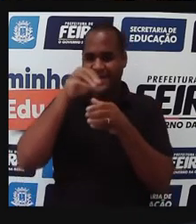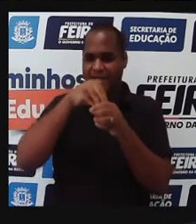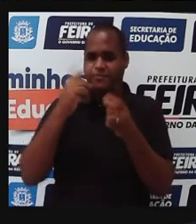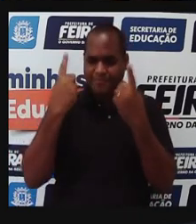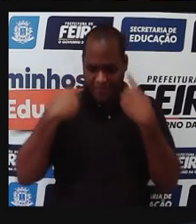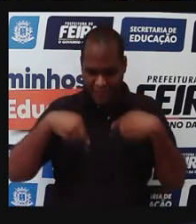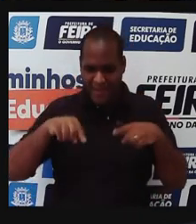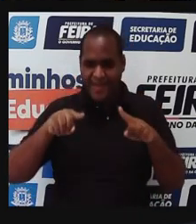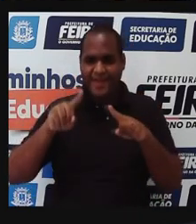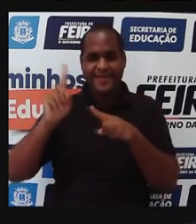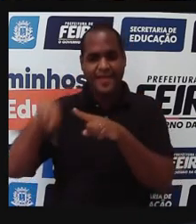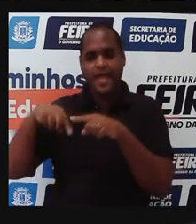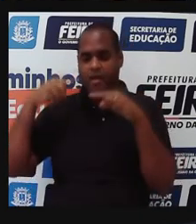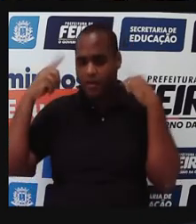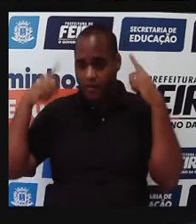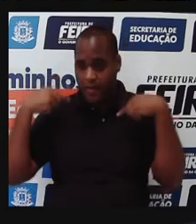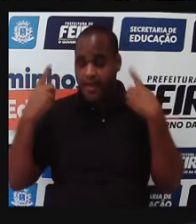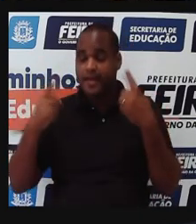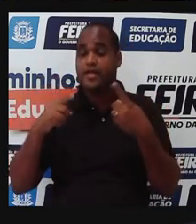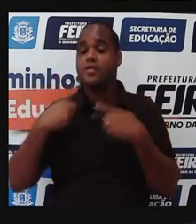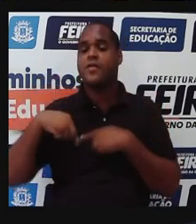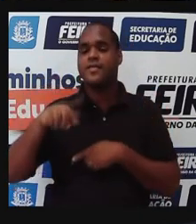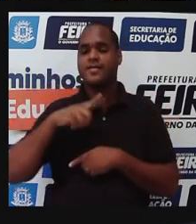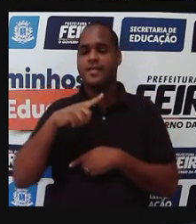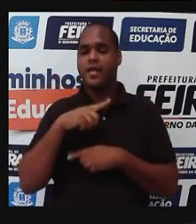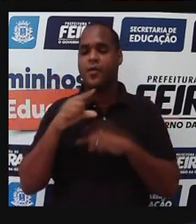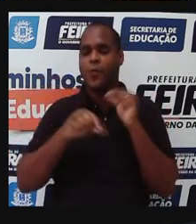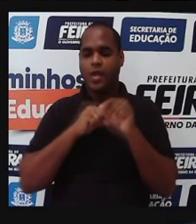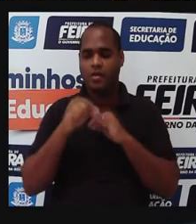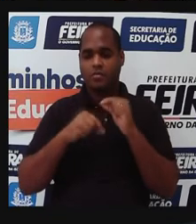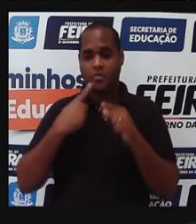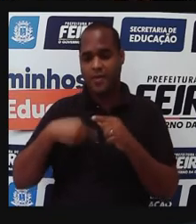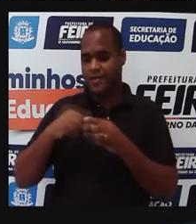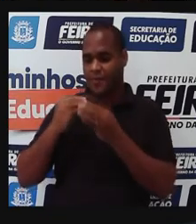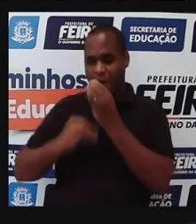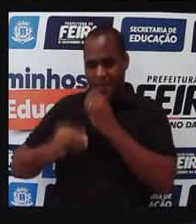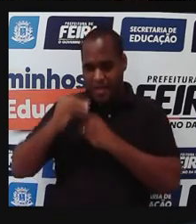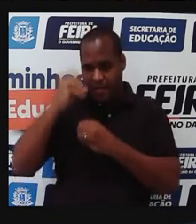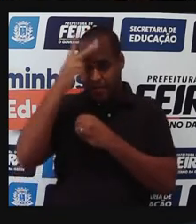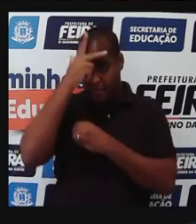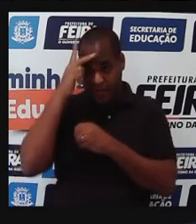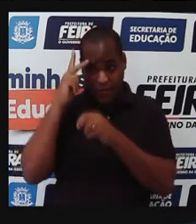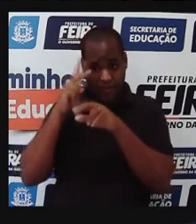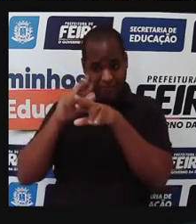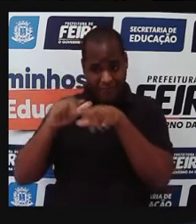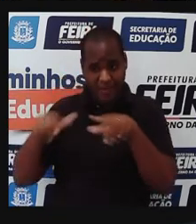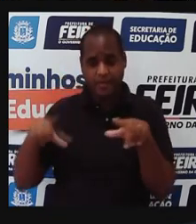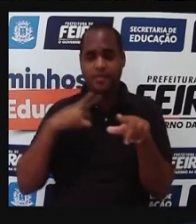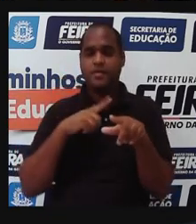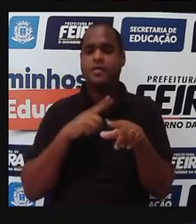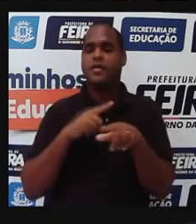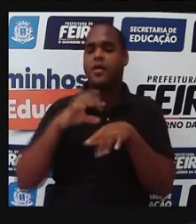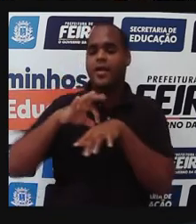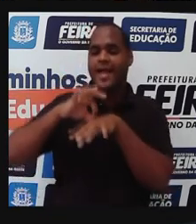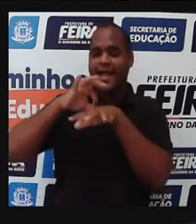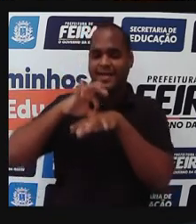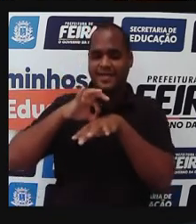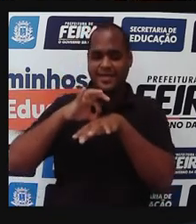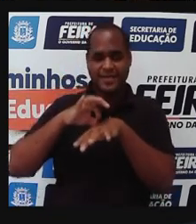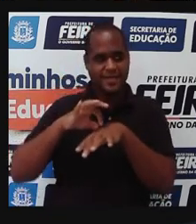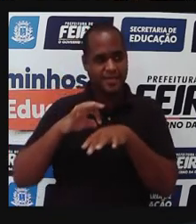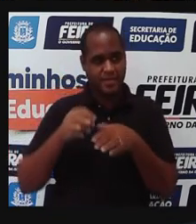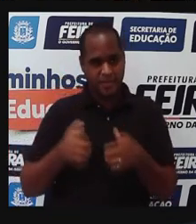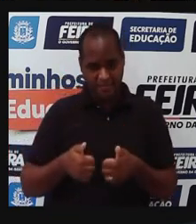nervoso do gado, e se nós ingerirmos, nós seres humanos ingerirmos essa carne, né,